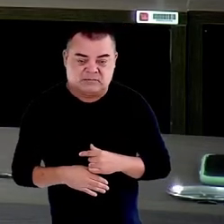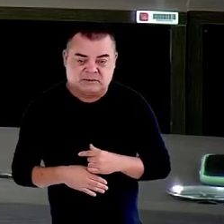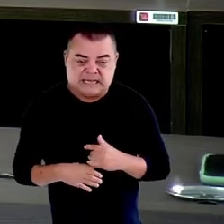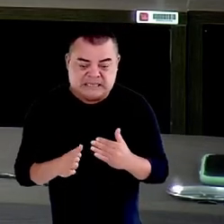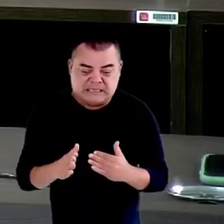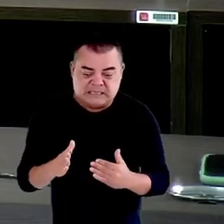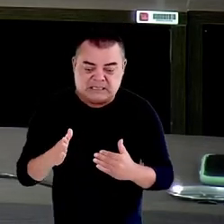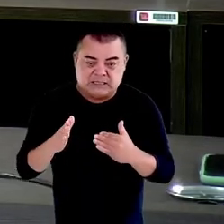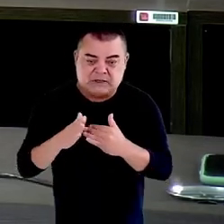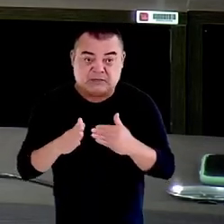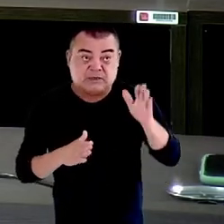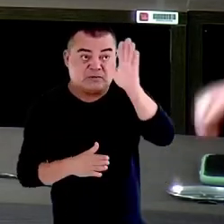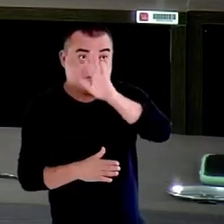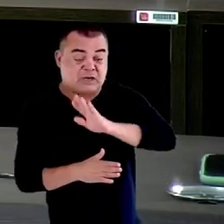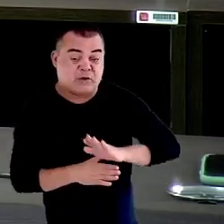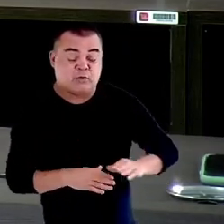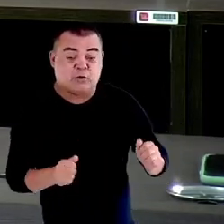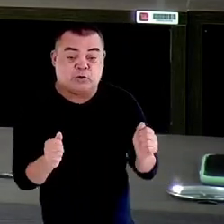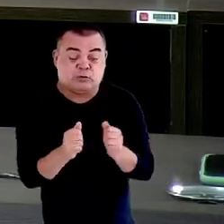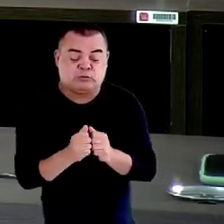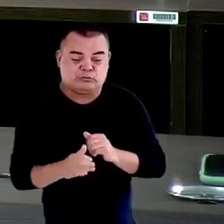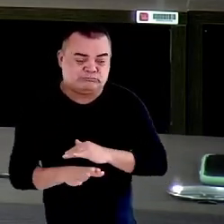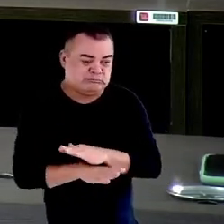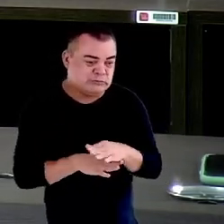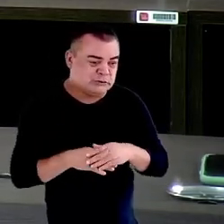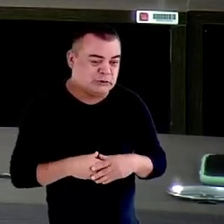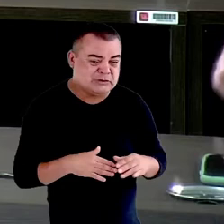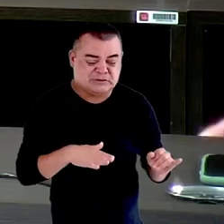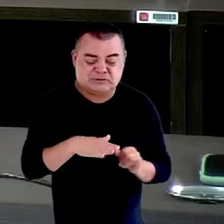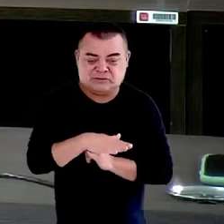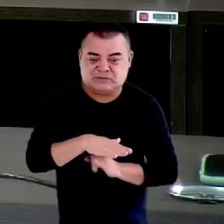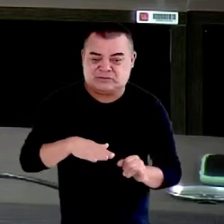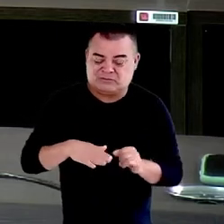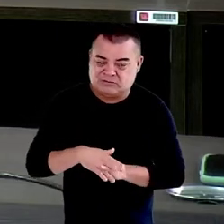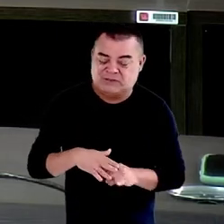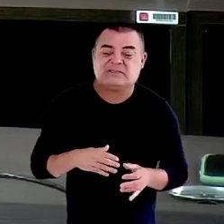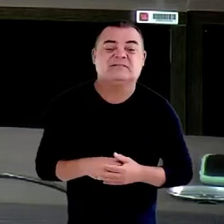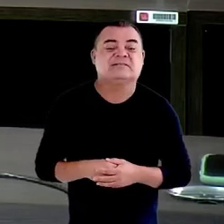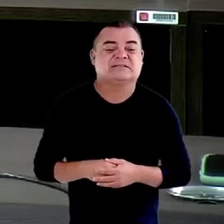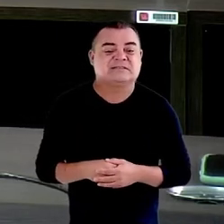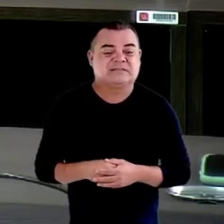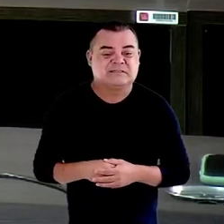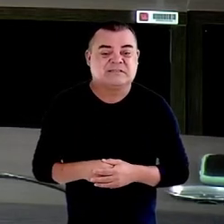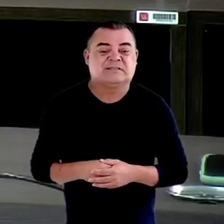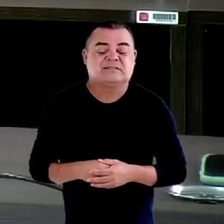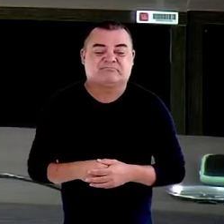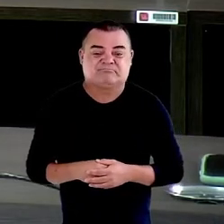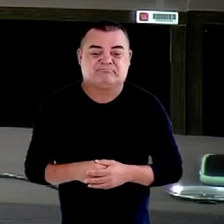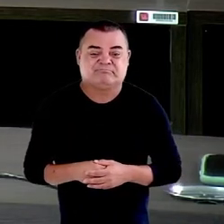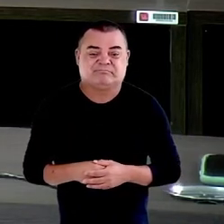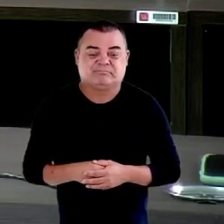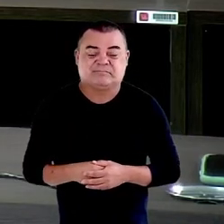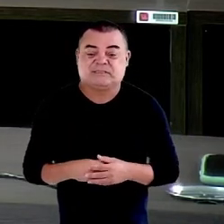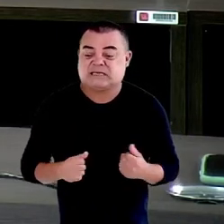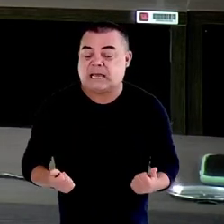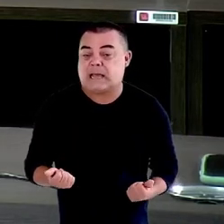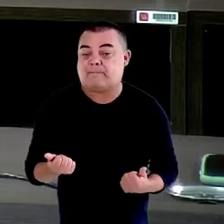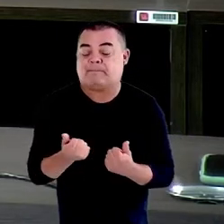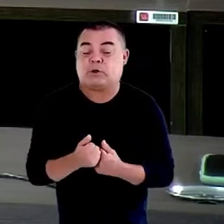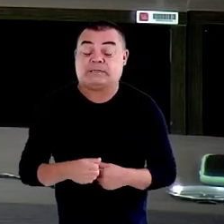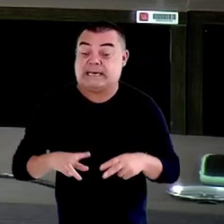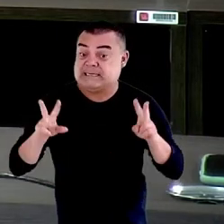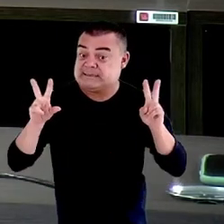todas essas instituições que existem e que se dedicam a esse tema, a essa